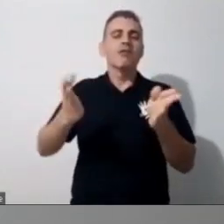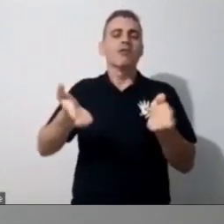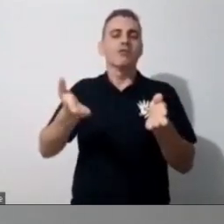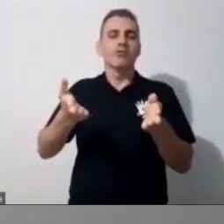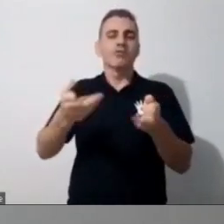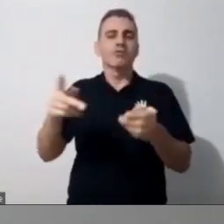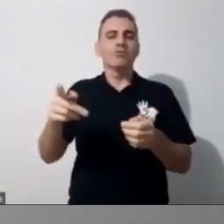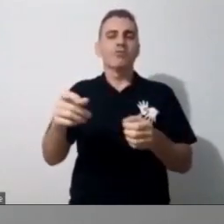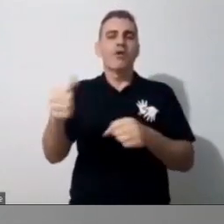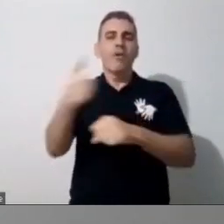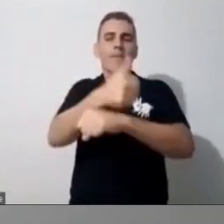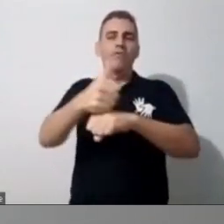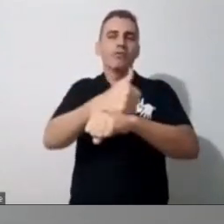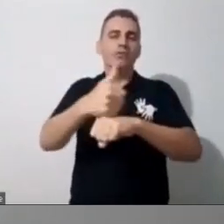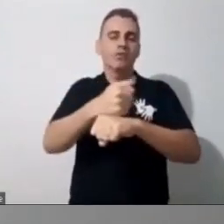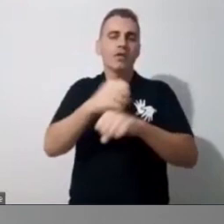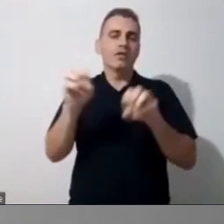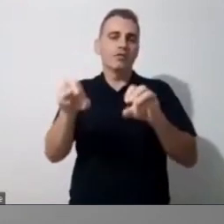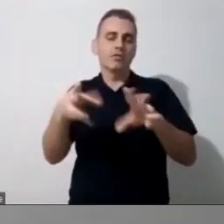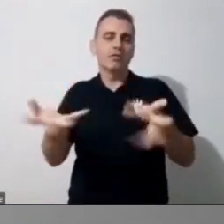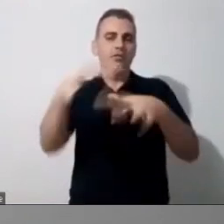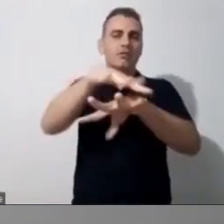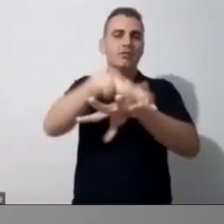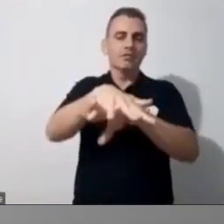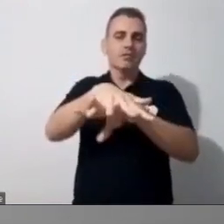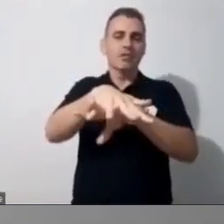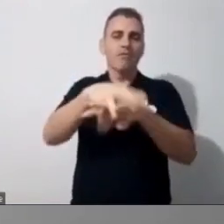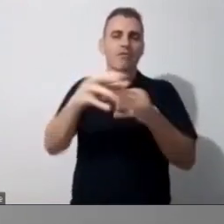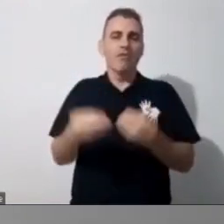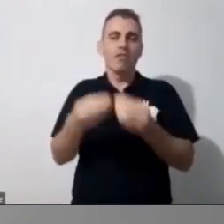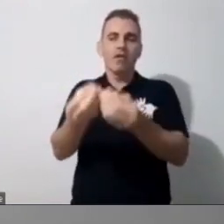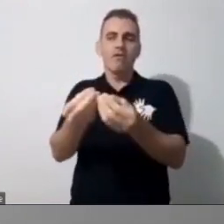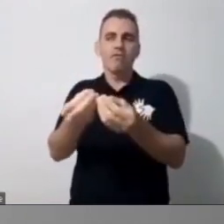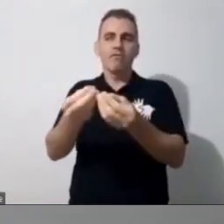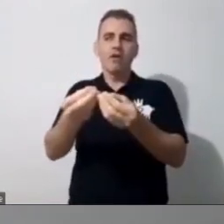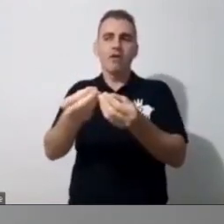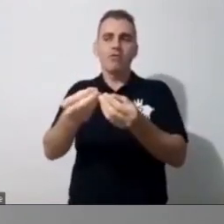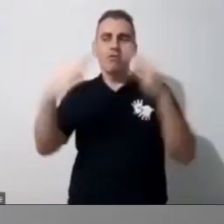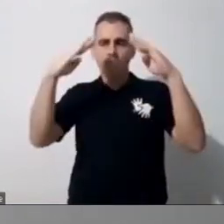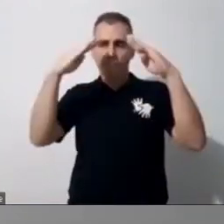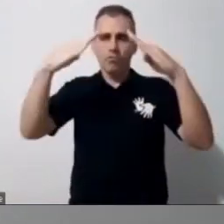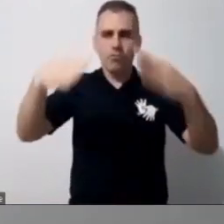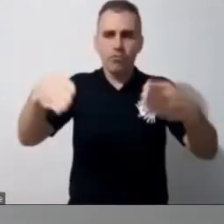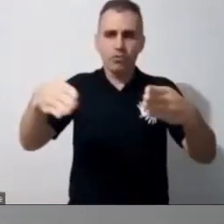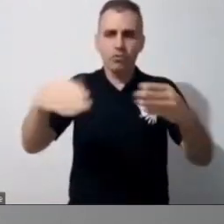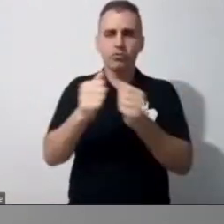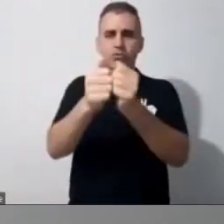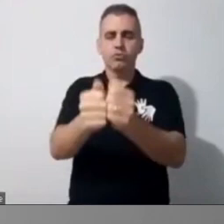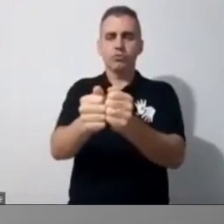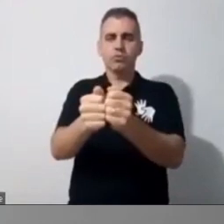levar como metas, né, daqui em diante quando essa pandemia passar?